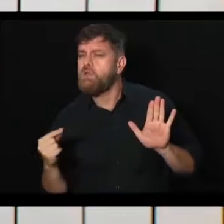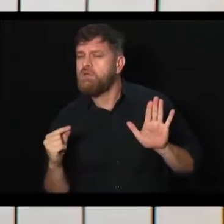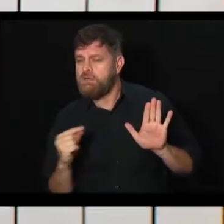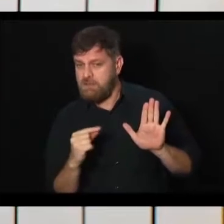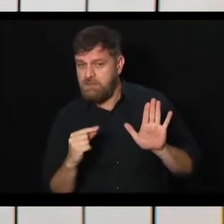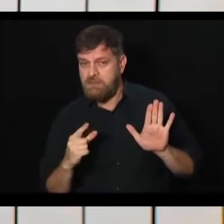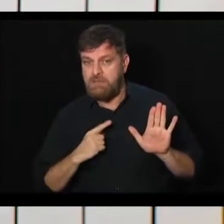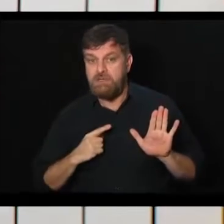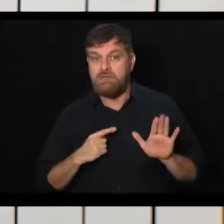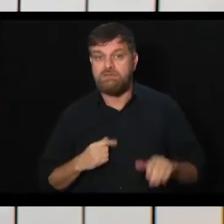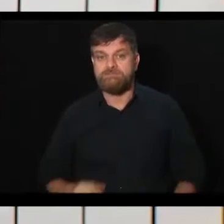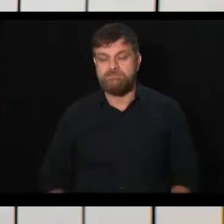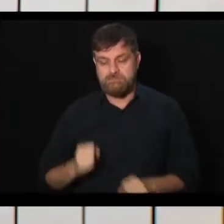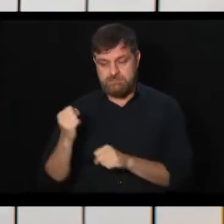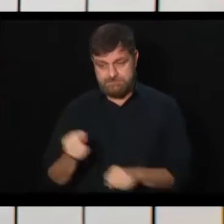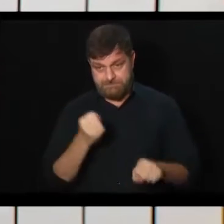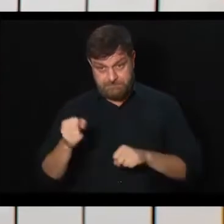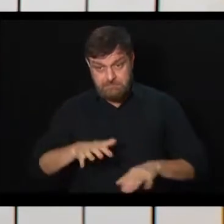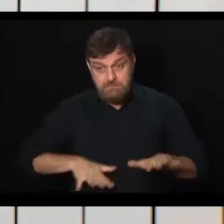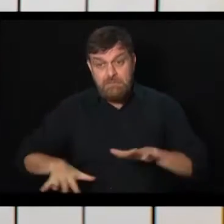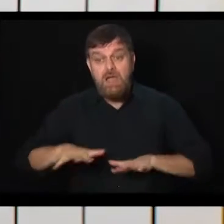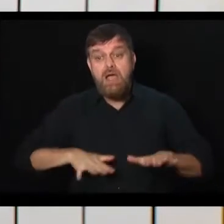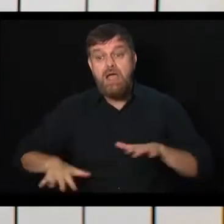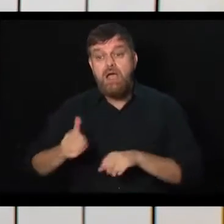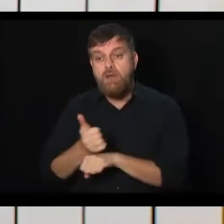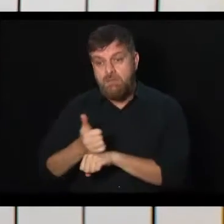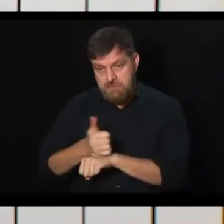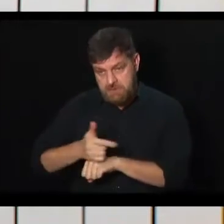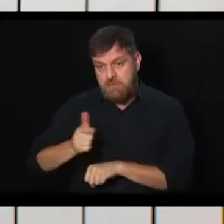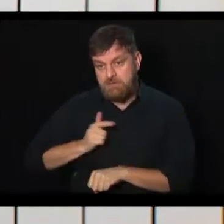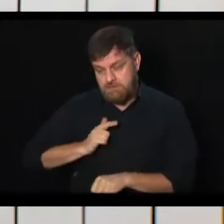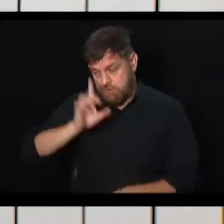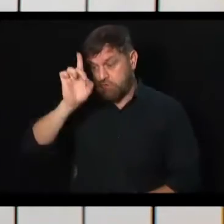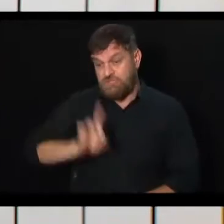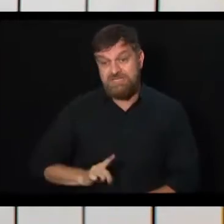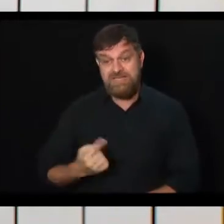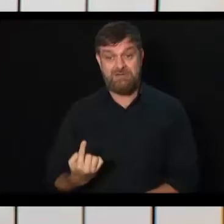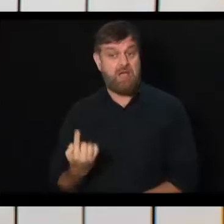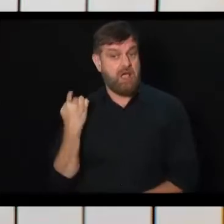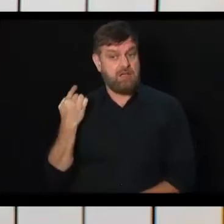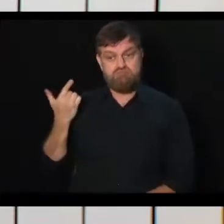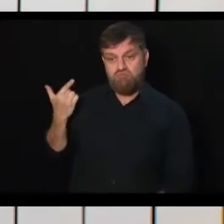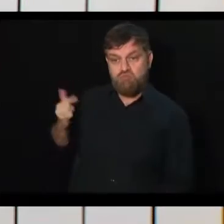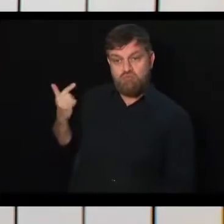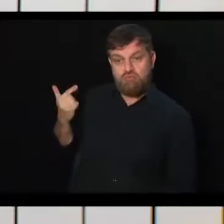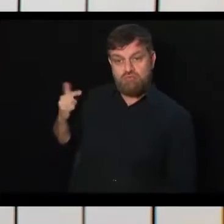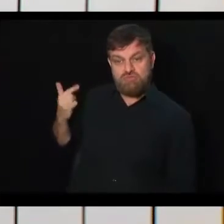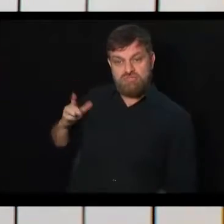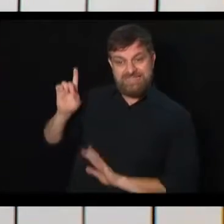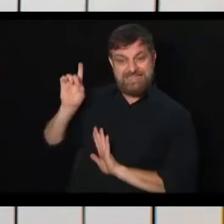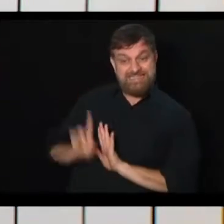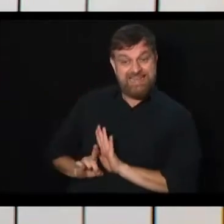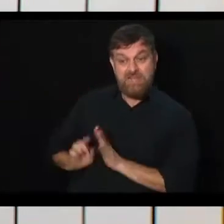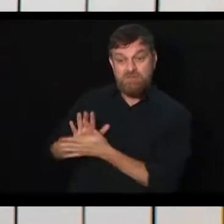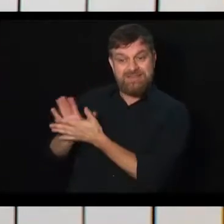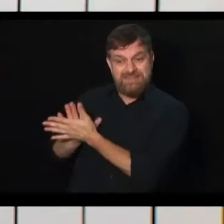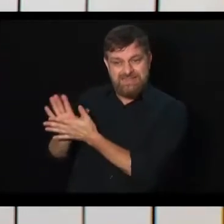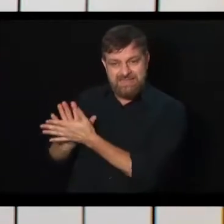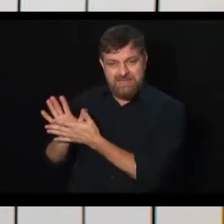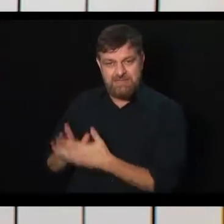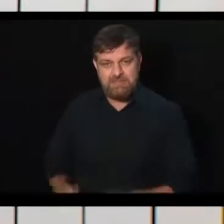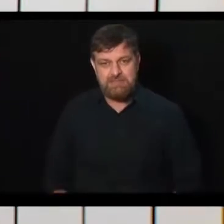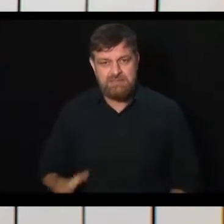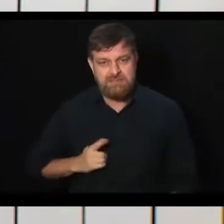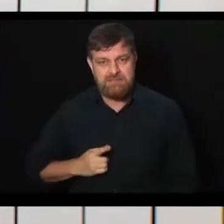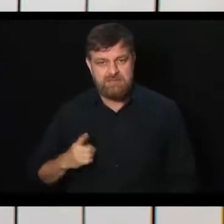a empregada doméstica, por exemplo, tem direito a algumas coisas que antes não tinha. Isso não melhorou essa questão dela